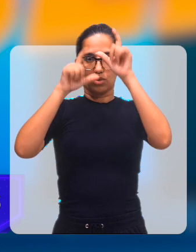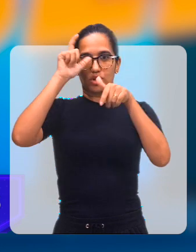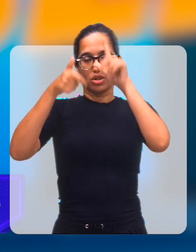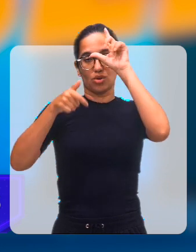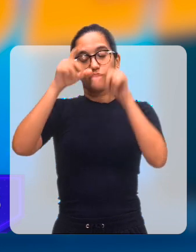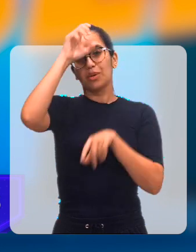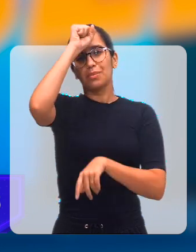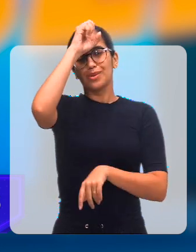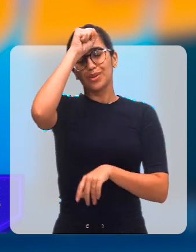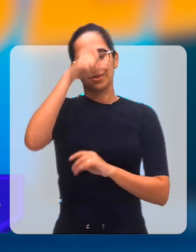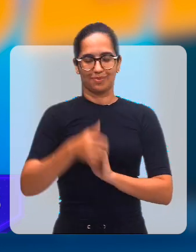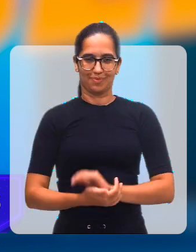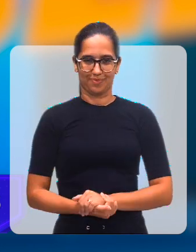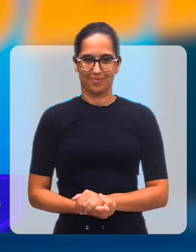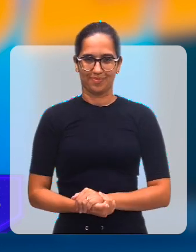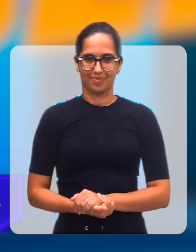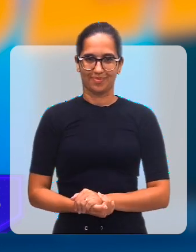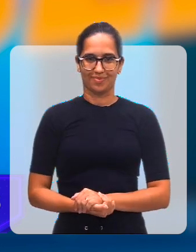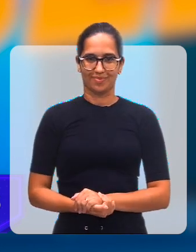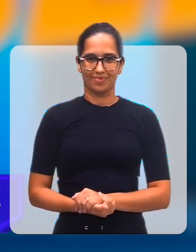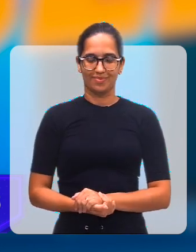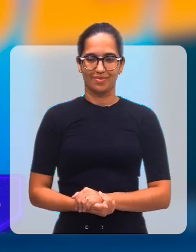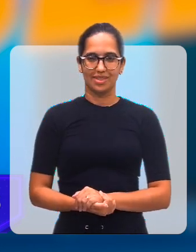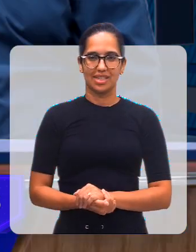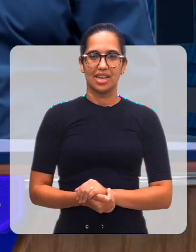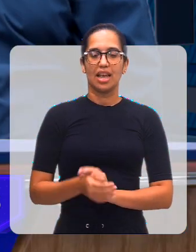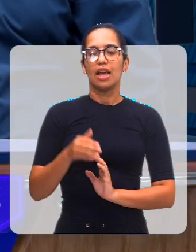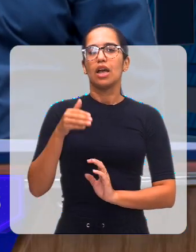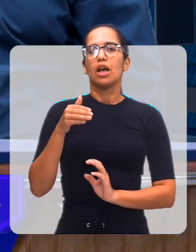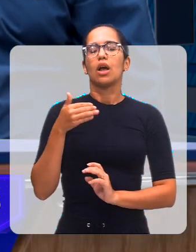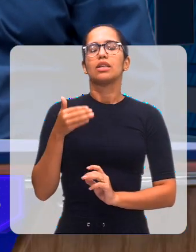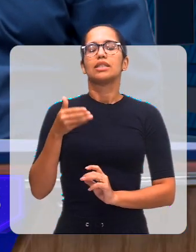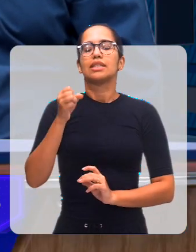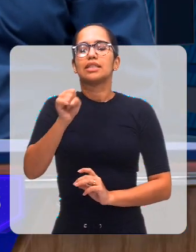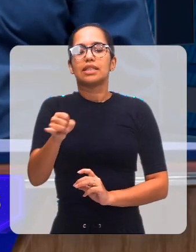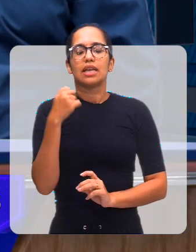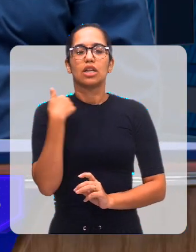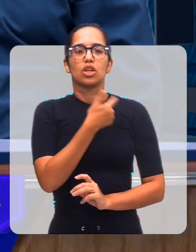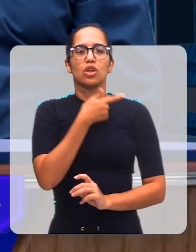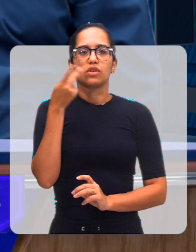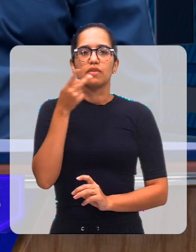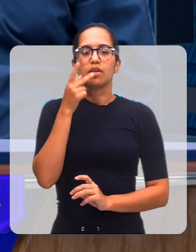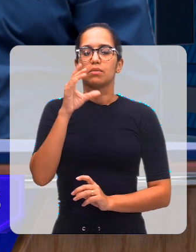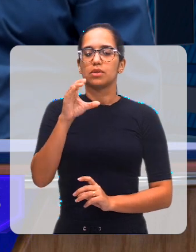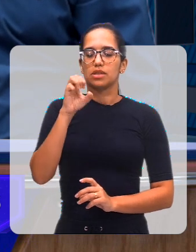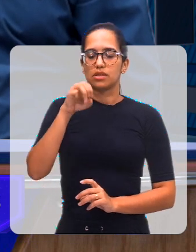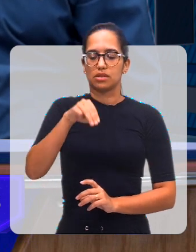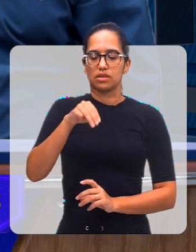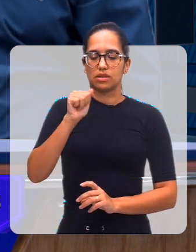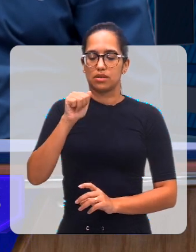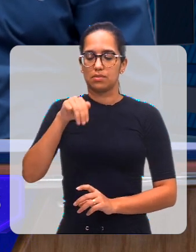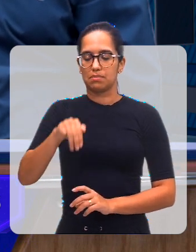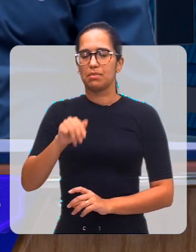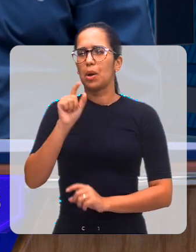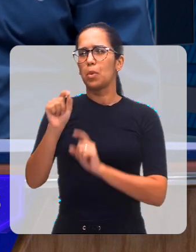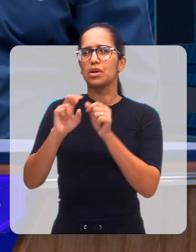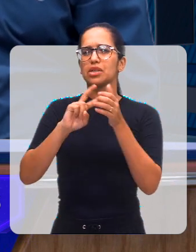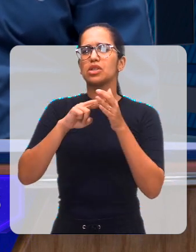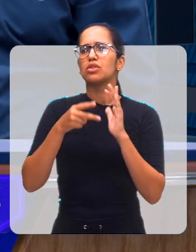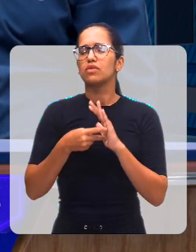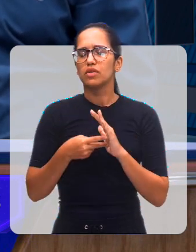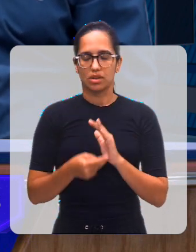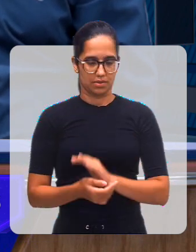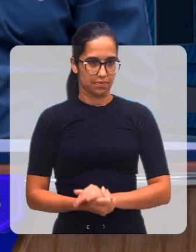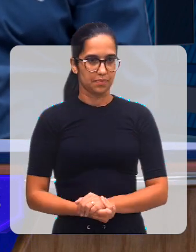dos transtornos do aprendizado. E vamos a ela, quando a gente fala CEMAM, exatamente essa sigla